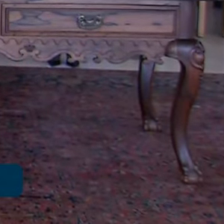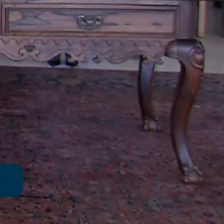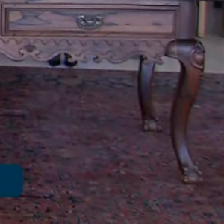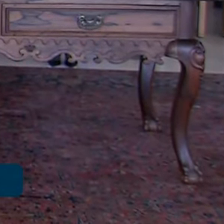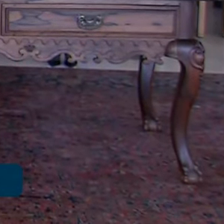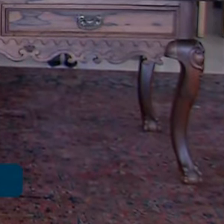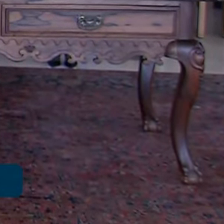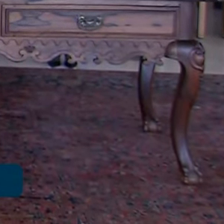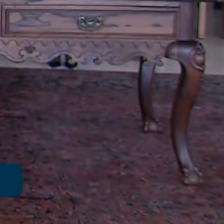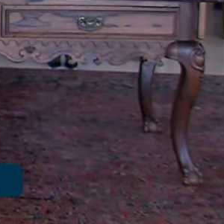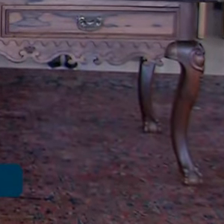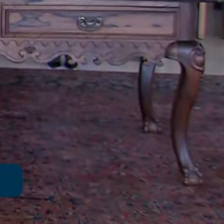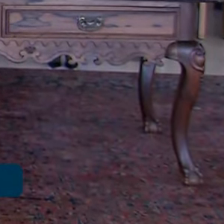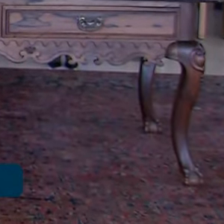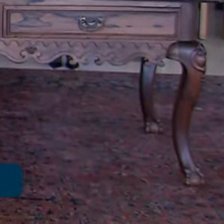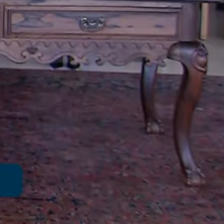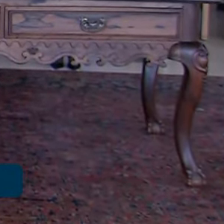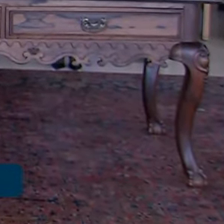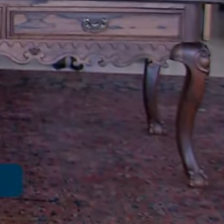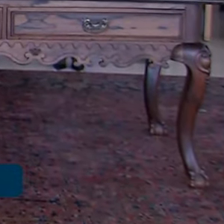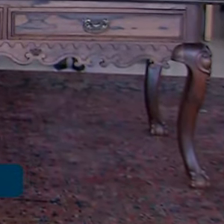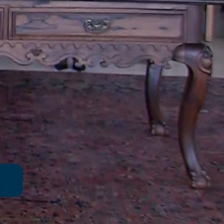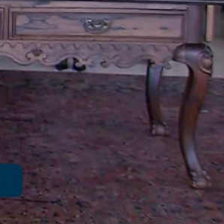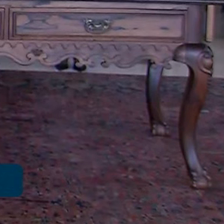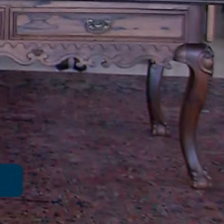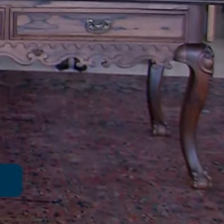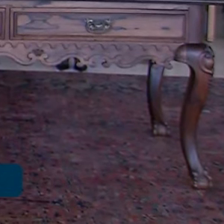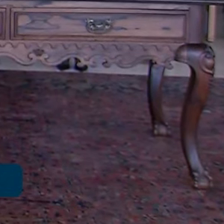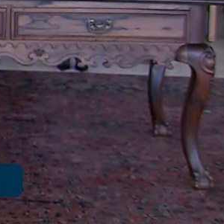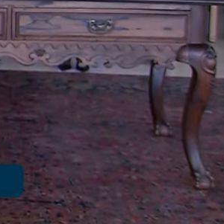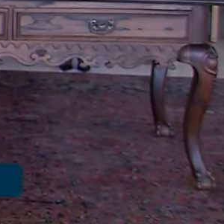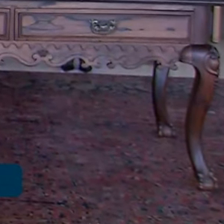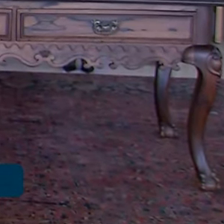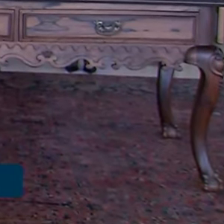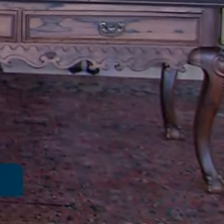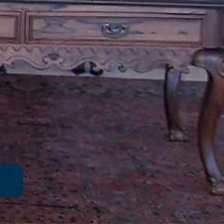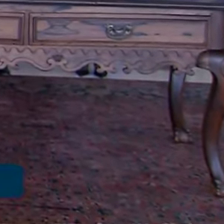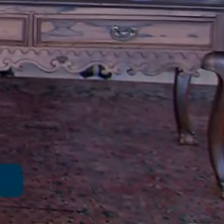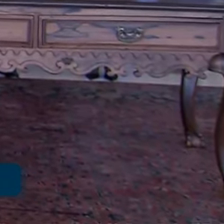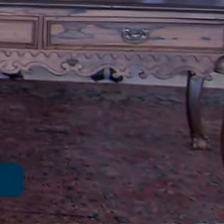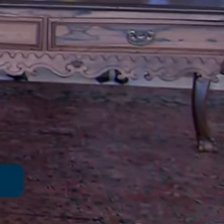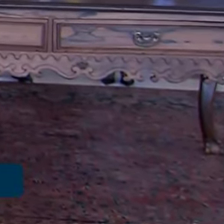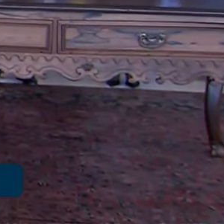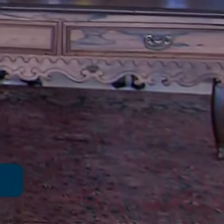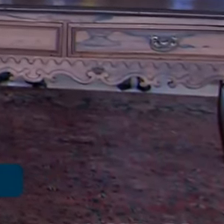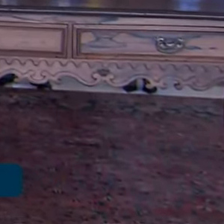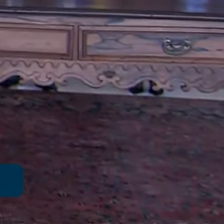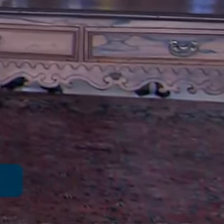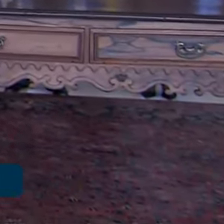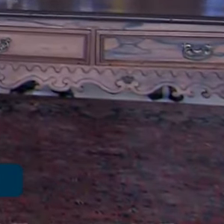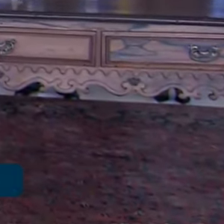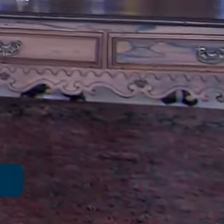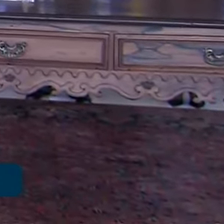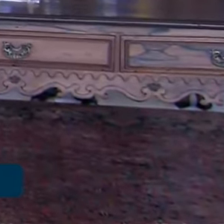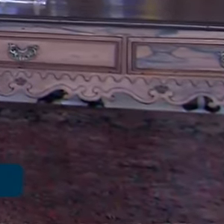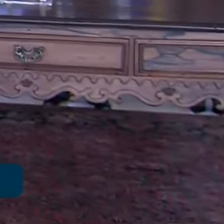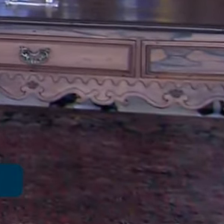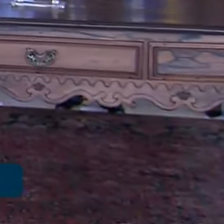A Vice-Secretária-Geral